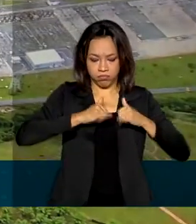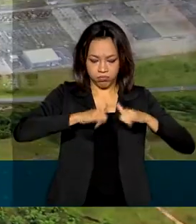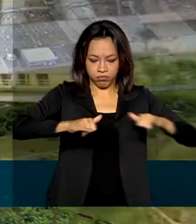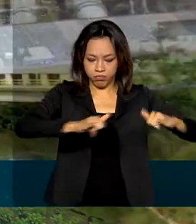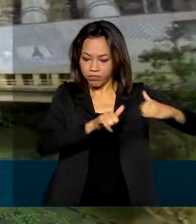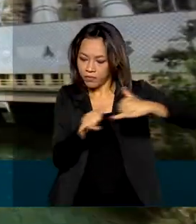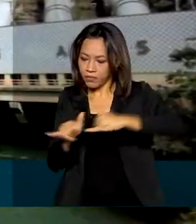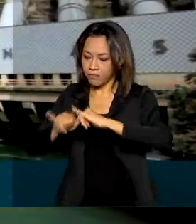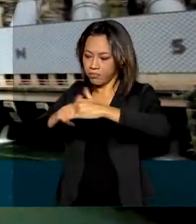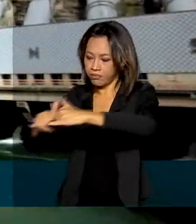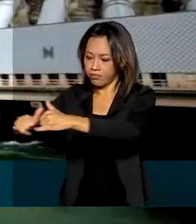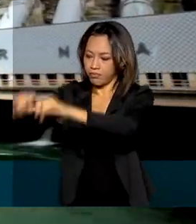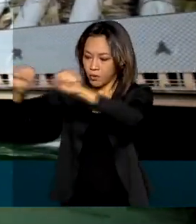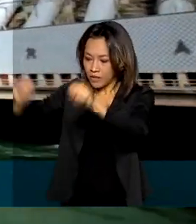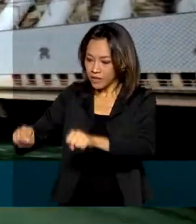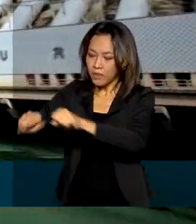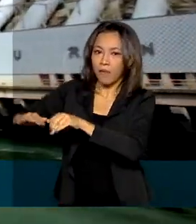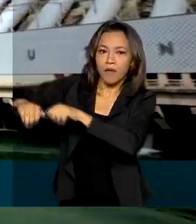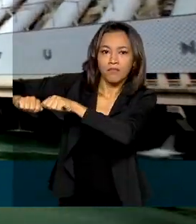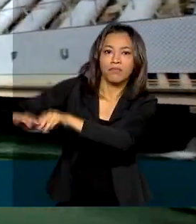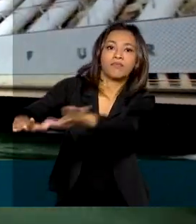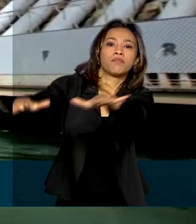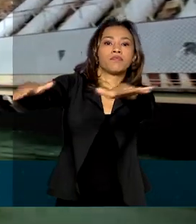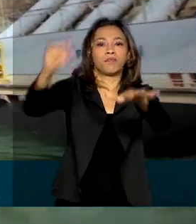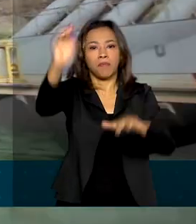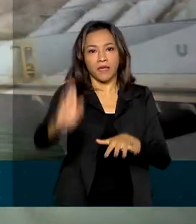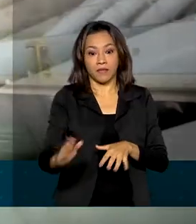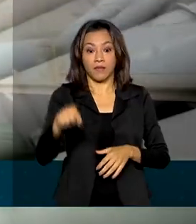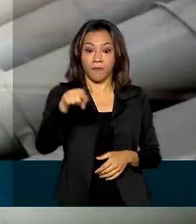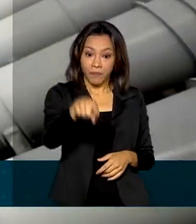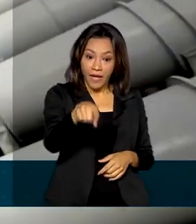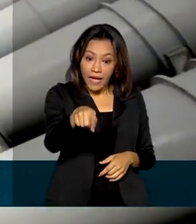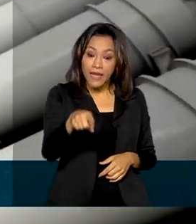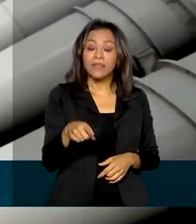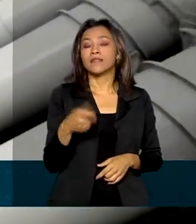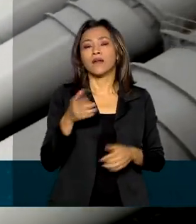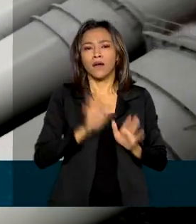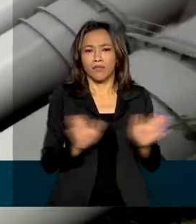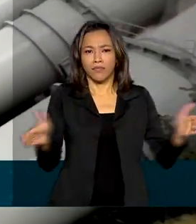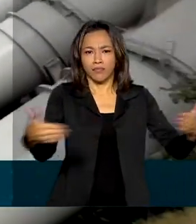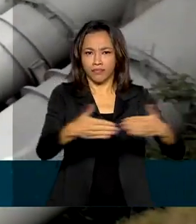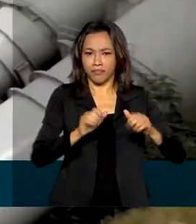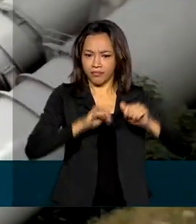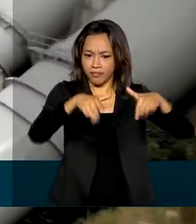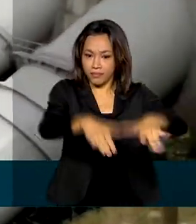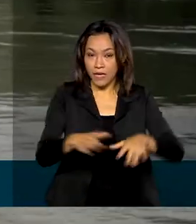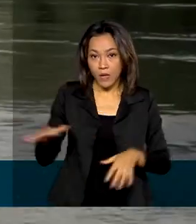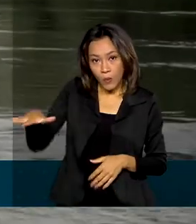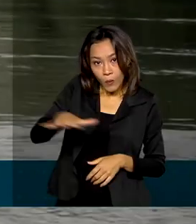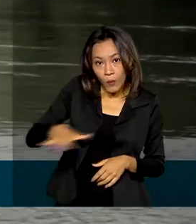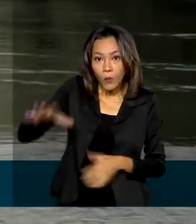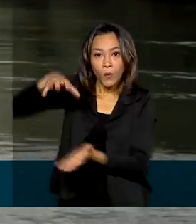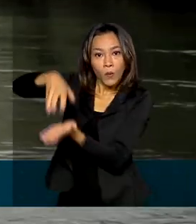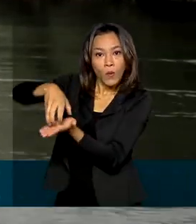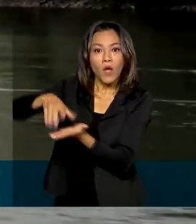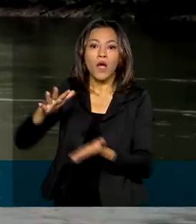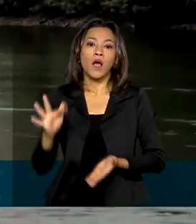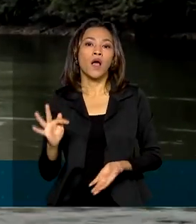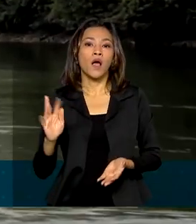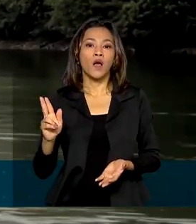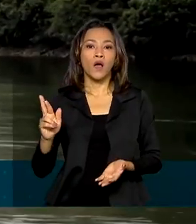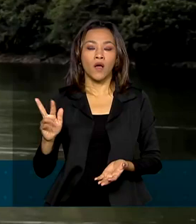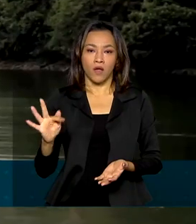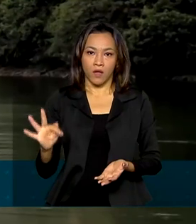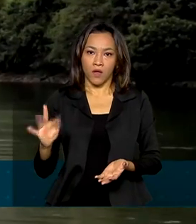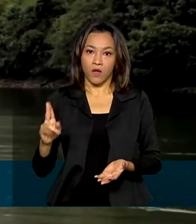Além de transmitir a energia brasileira produzida em Itaipu, Furnas converte e transmite a energia